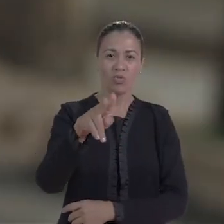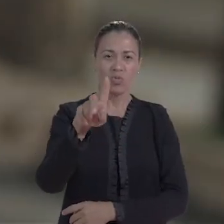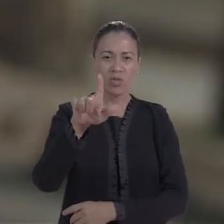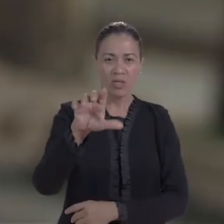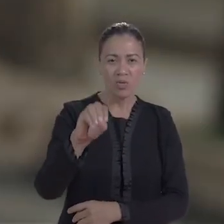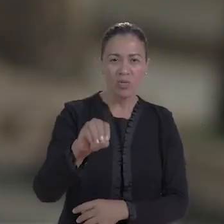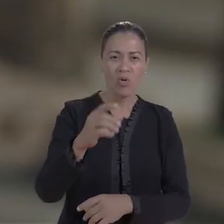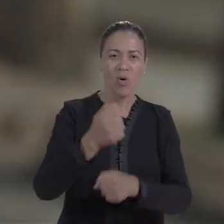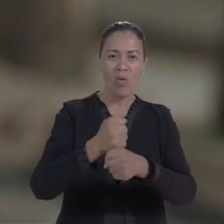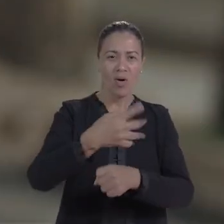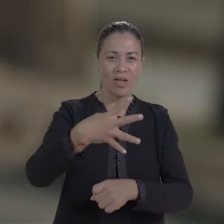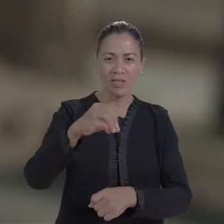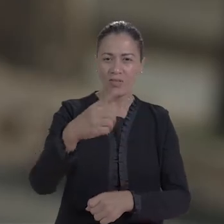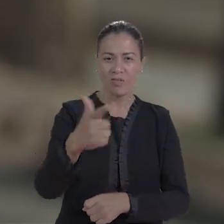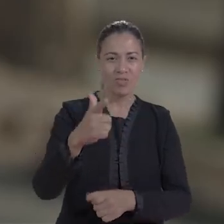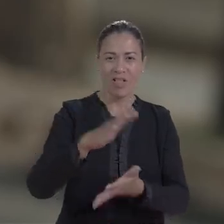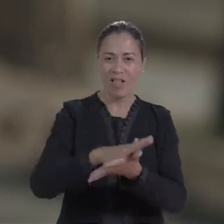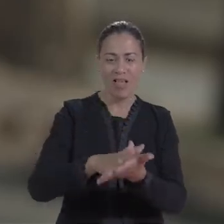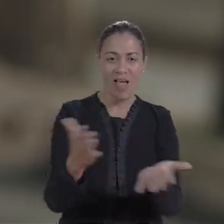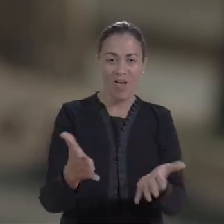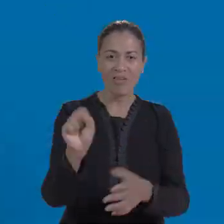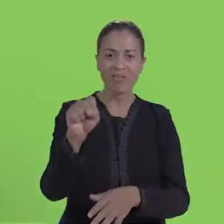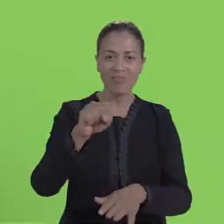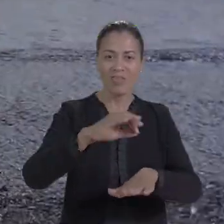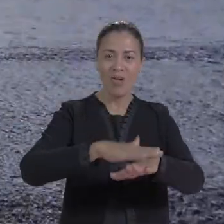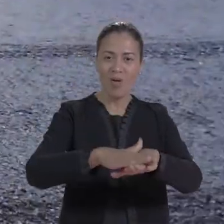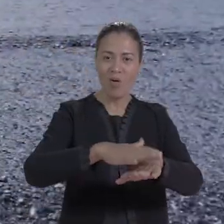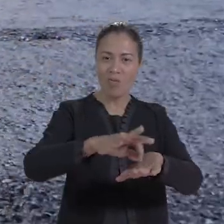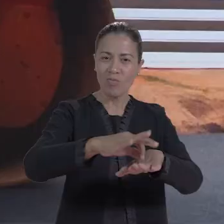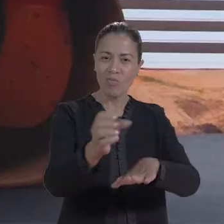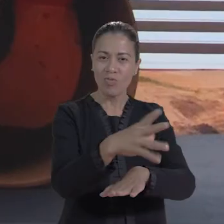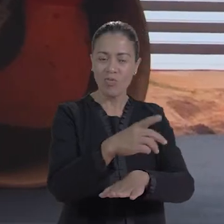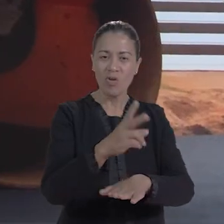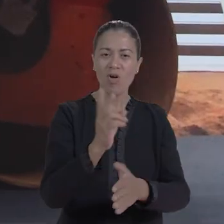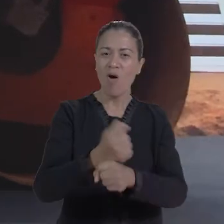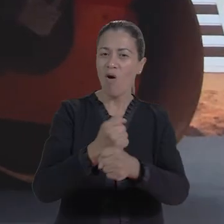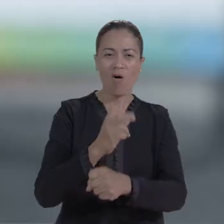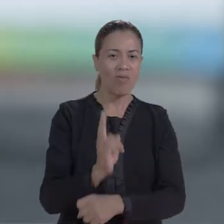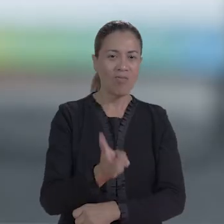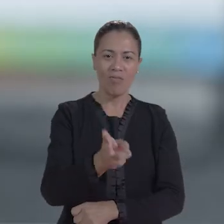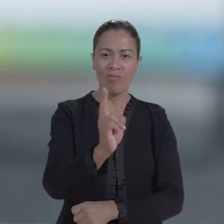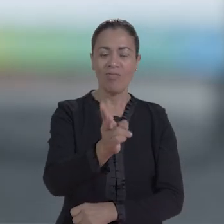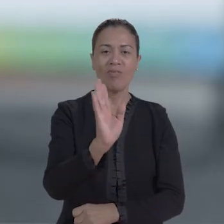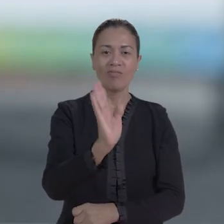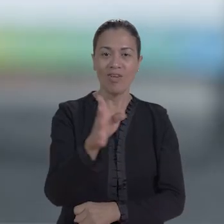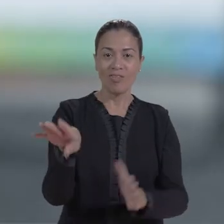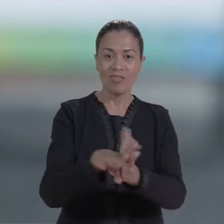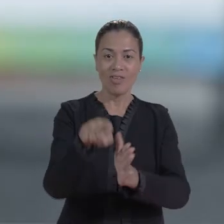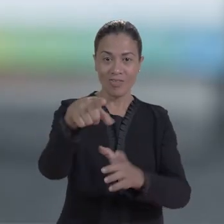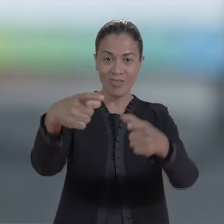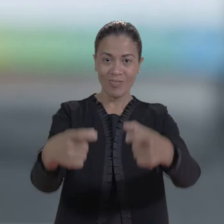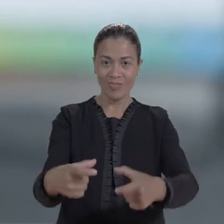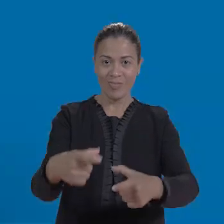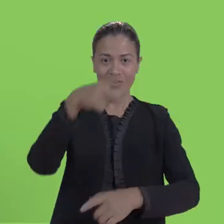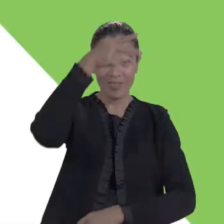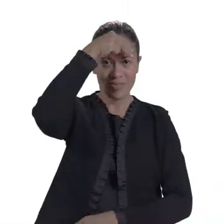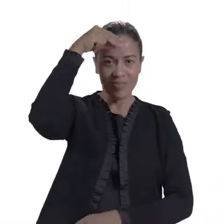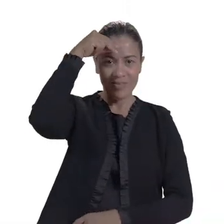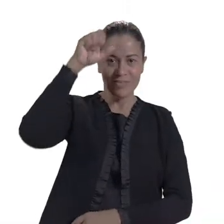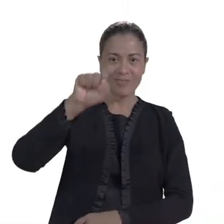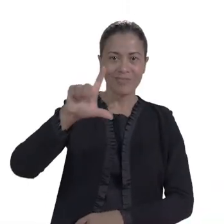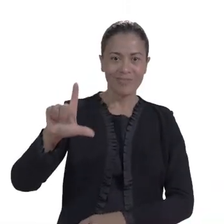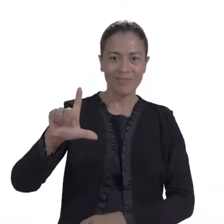há 40 anos não tinha asfalto, agora sim, Asfalto Novo. Agora é obra o tempo todo. E já, já a gente chega aí no seu bairro.